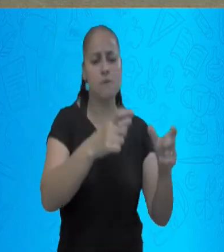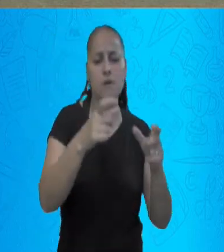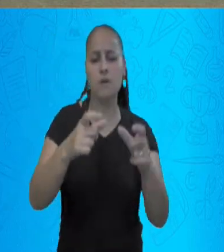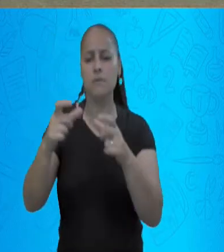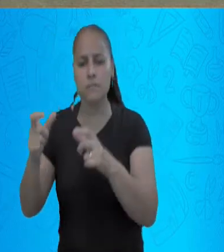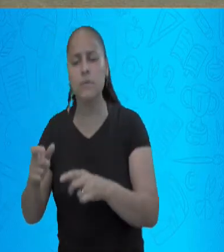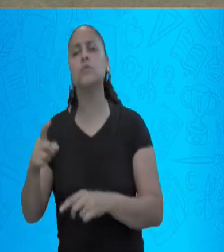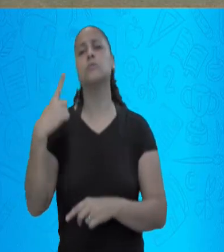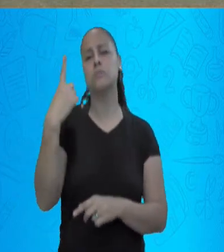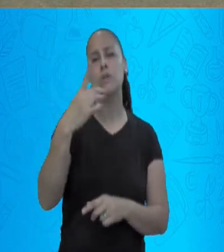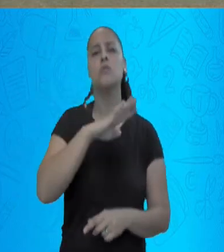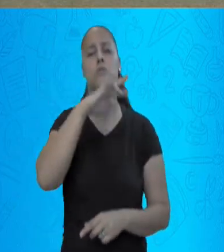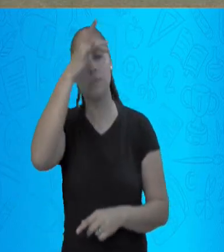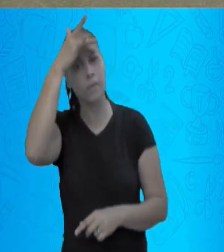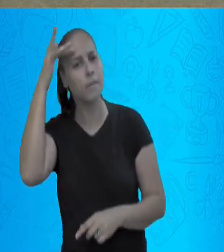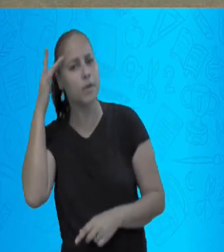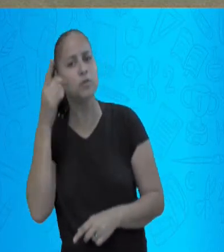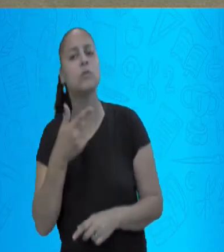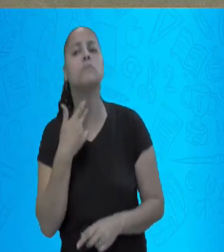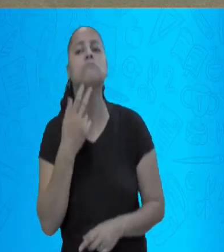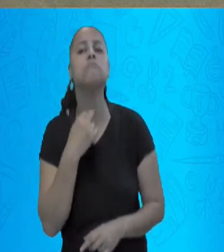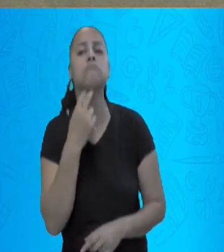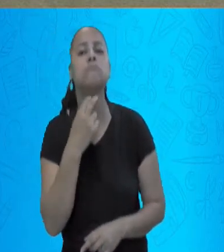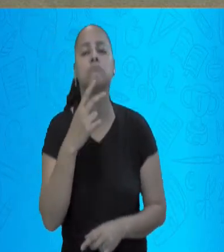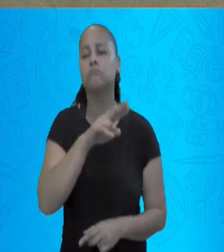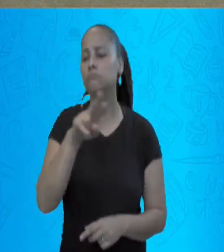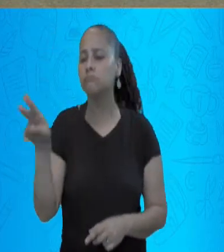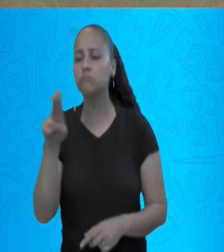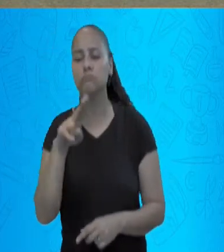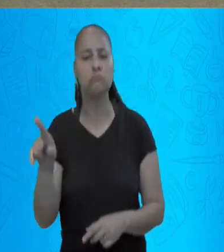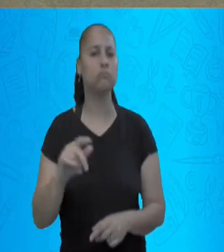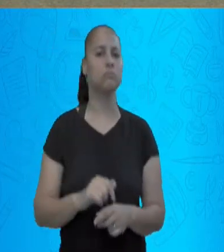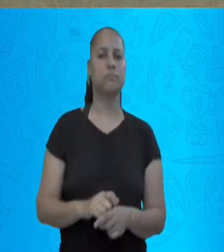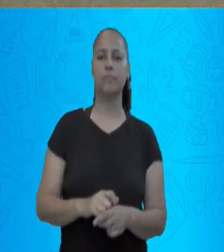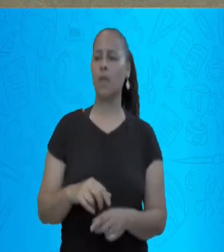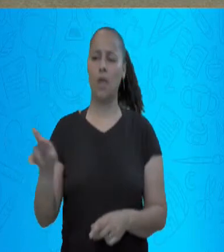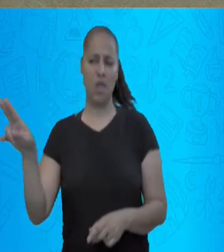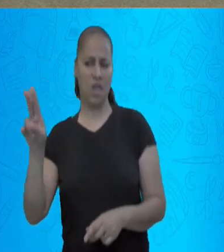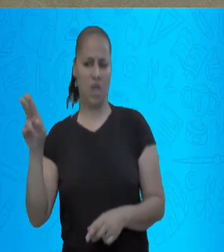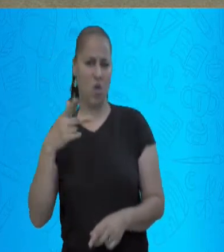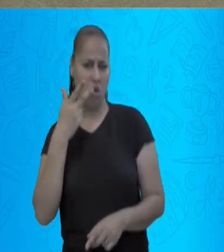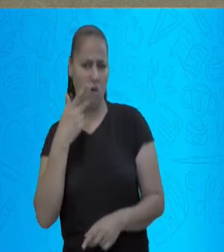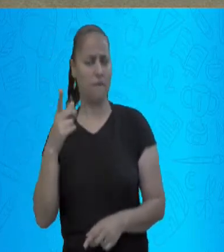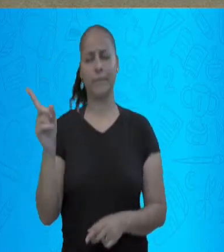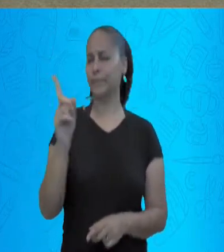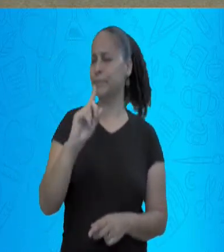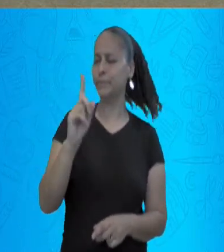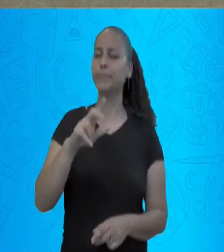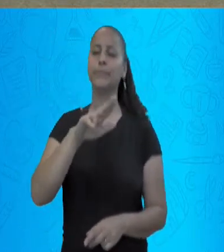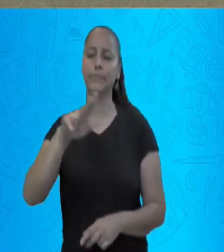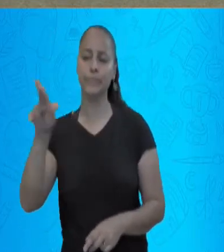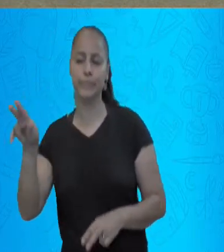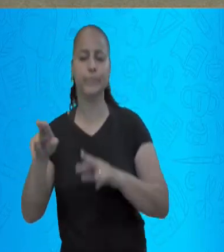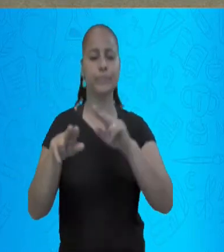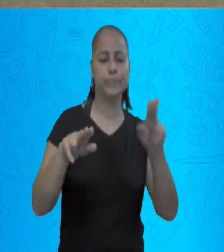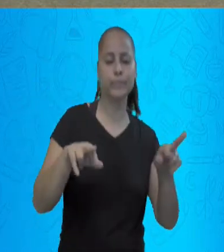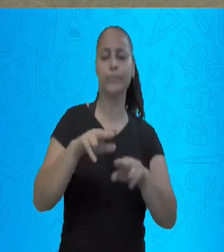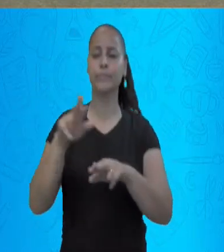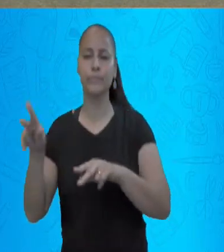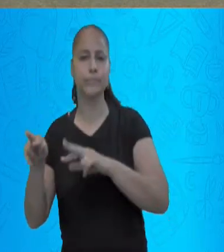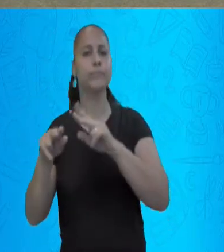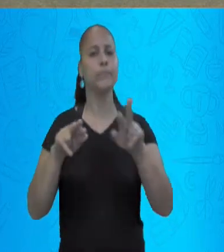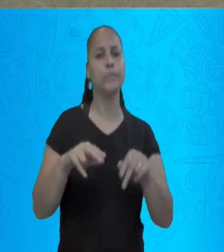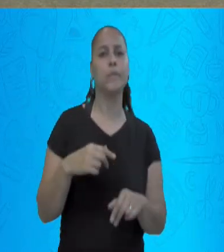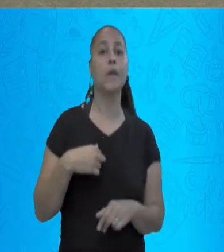tem a sua identidade no timbre. Raramente vai se encontrar duas pessoas que o timbre seja